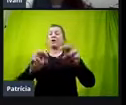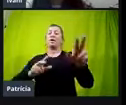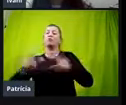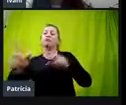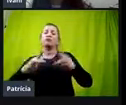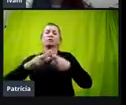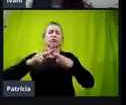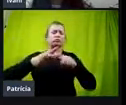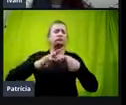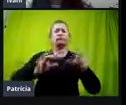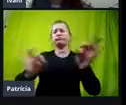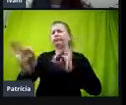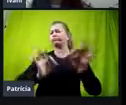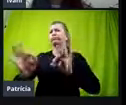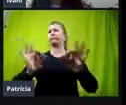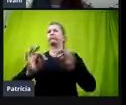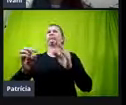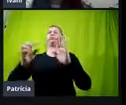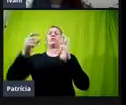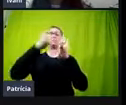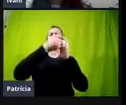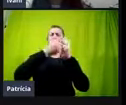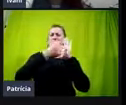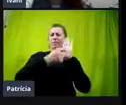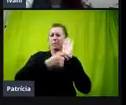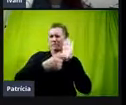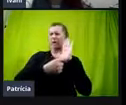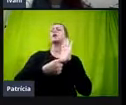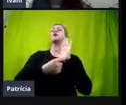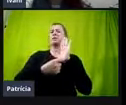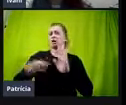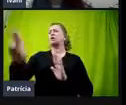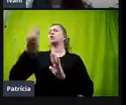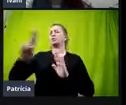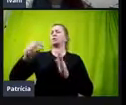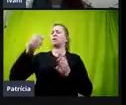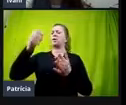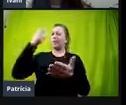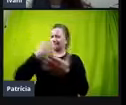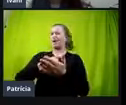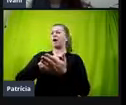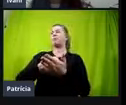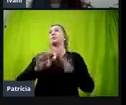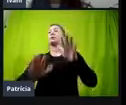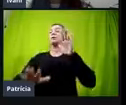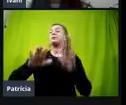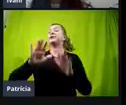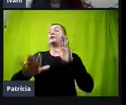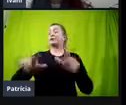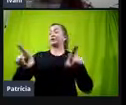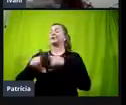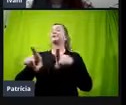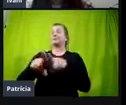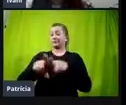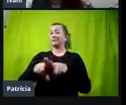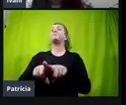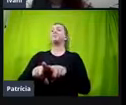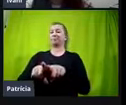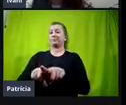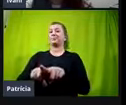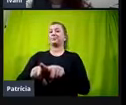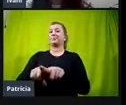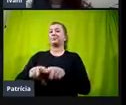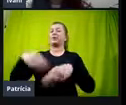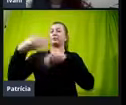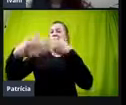software, porque ele ia usar um software que era pago, né? Então, dependia também dos processos